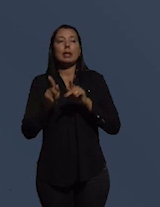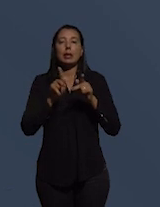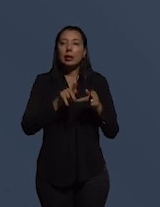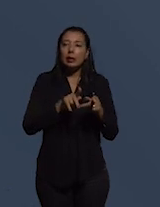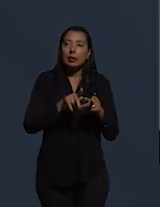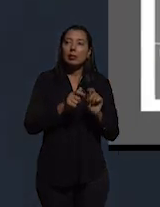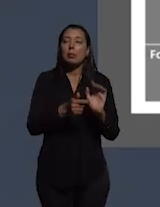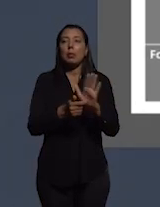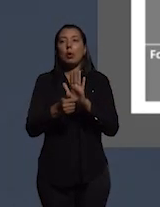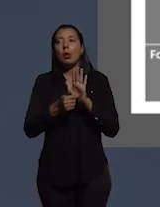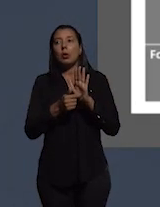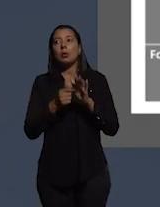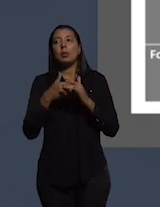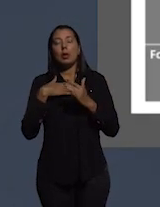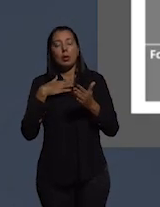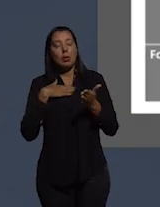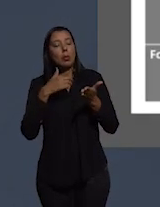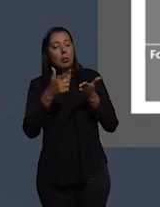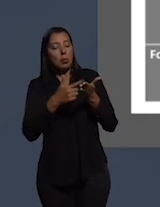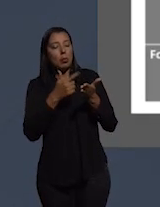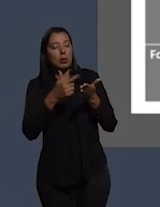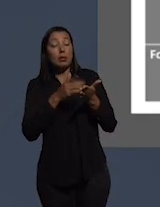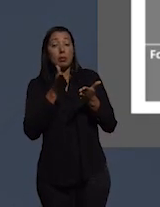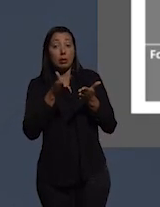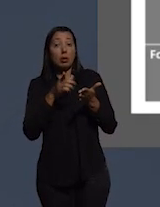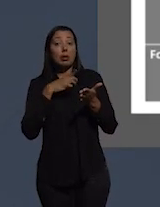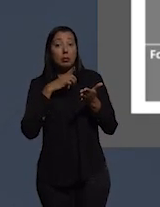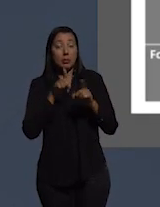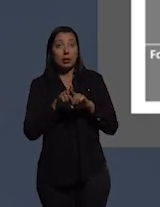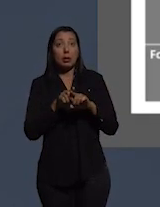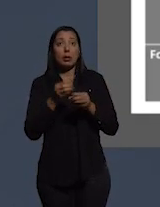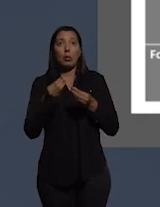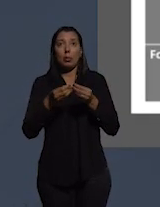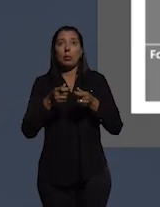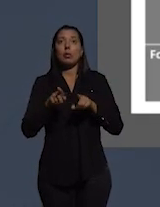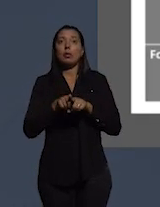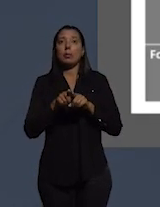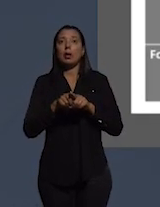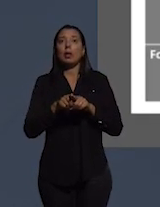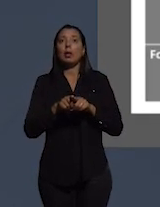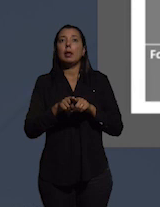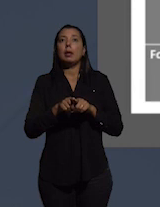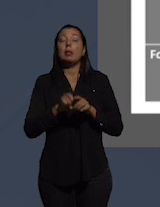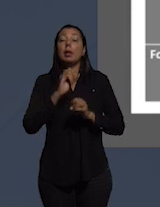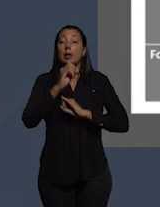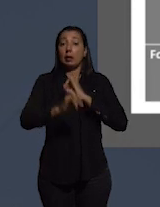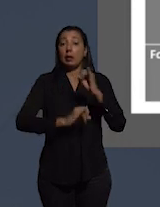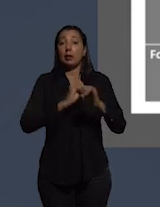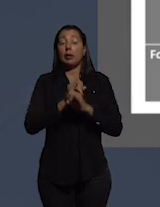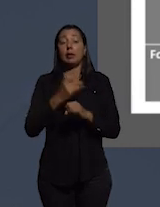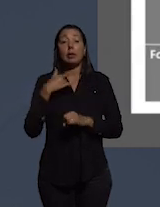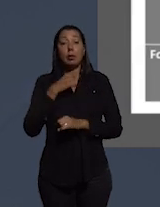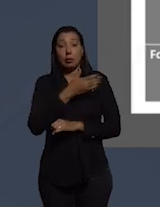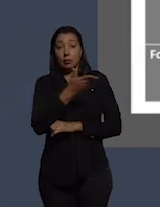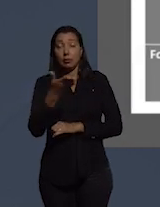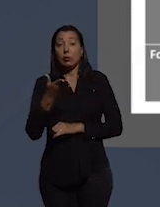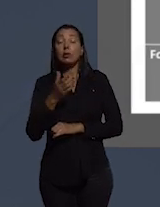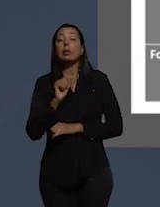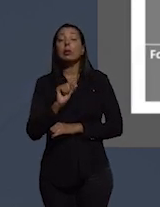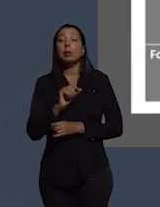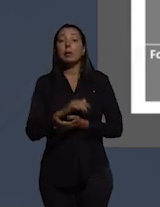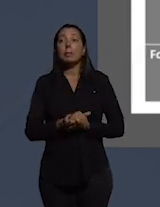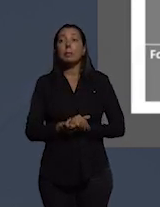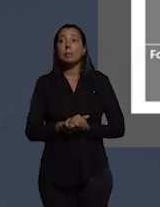mostro nos meus livros que existem em forma eletrônica e outras e que também eu acho que você que